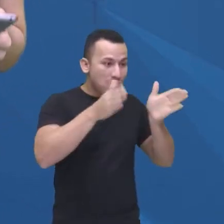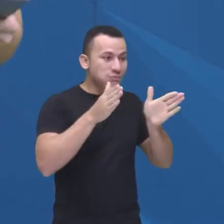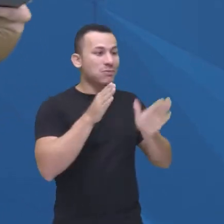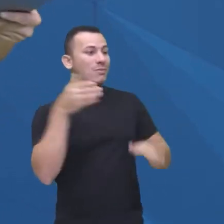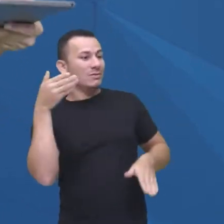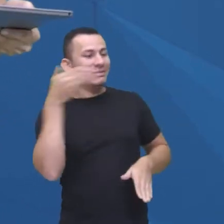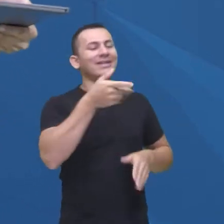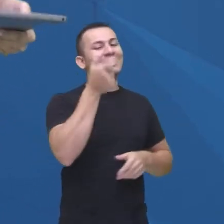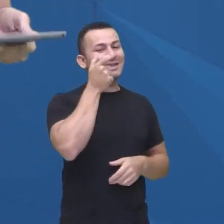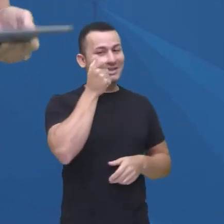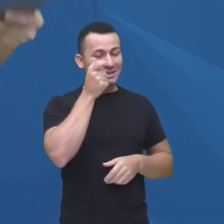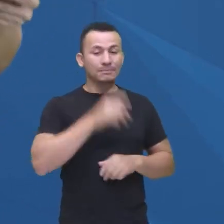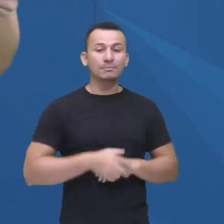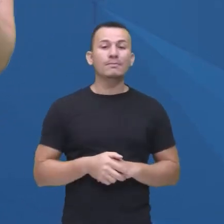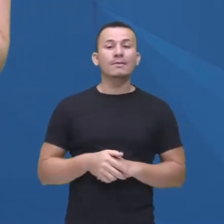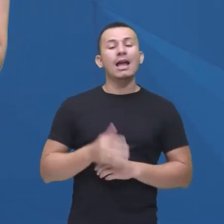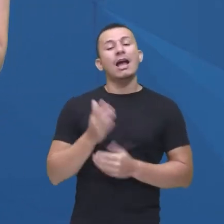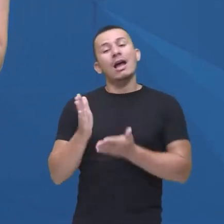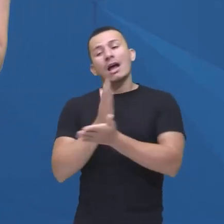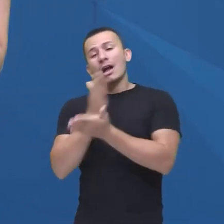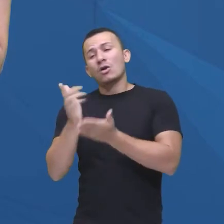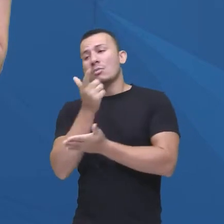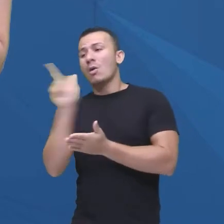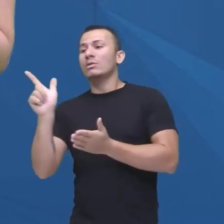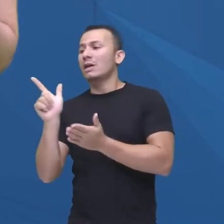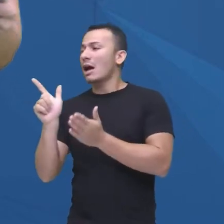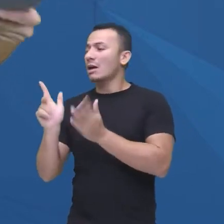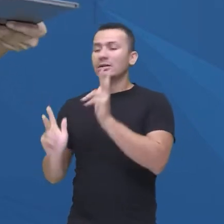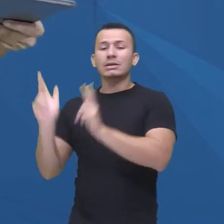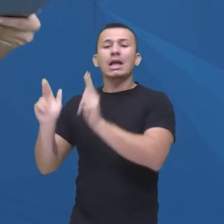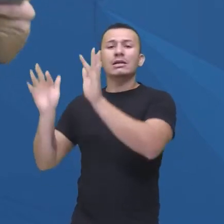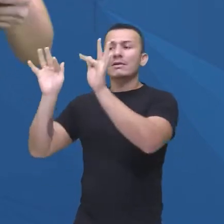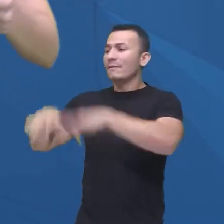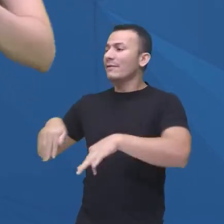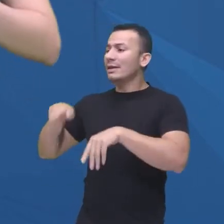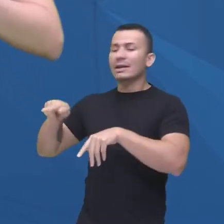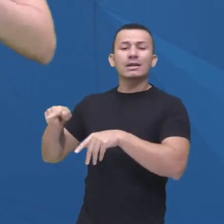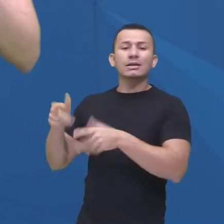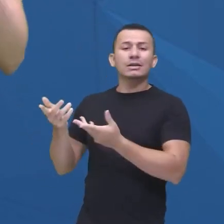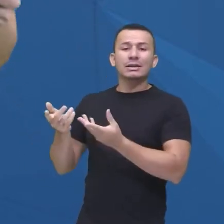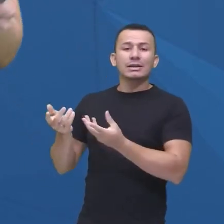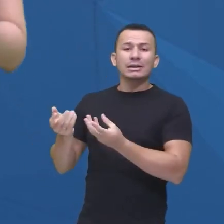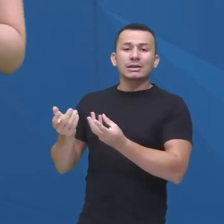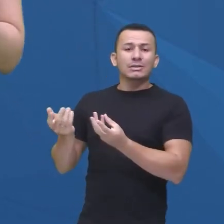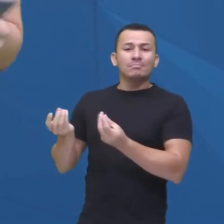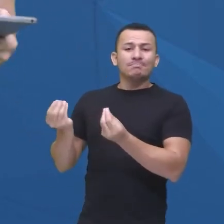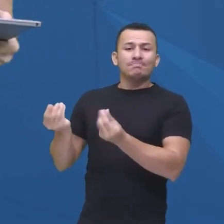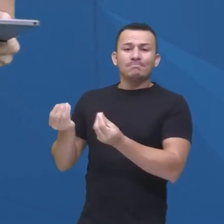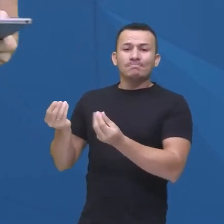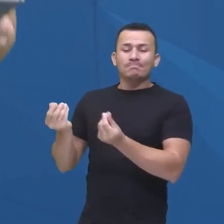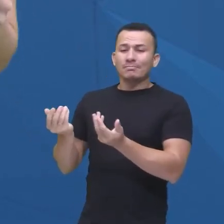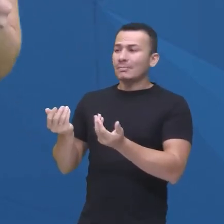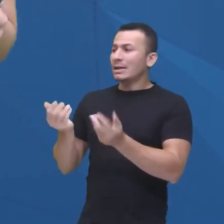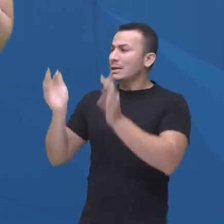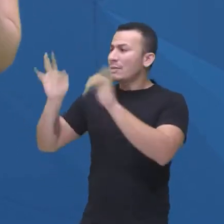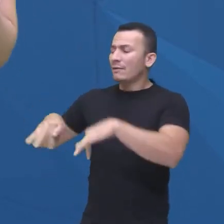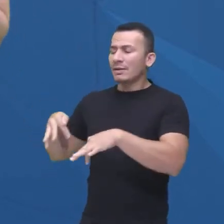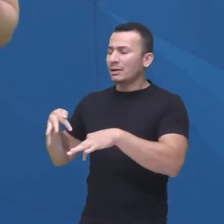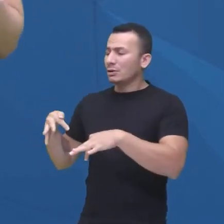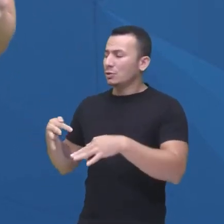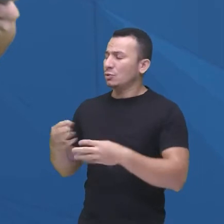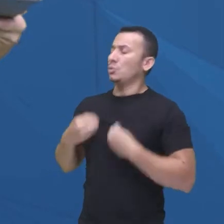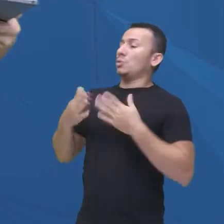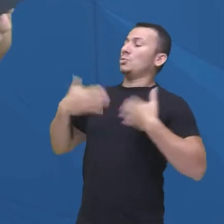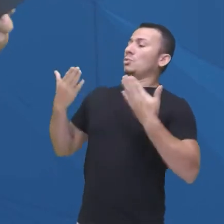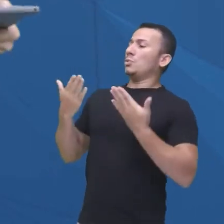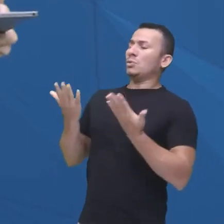e algumas às vezes são até encerradas e a gente acaba assim, tão bruscamente que a gente acaba sem saber